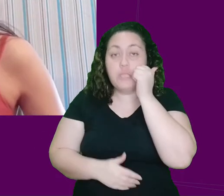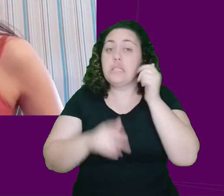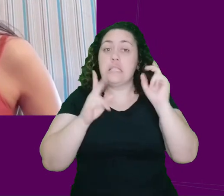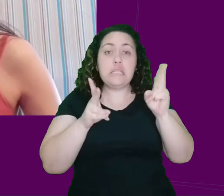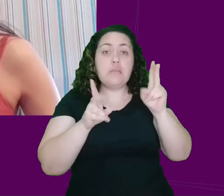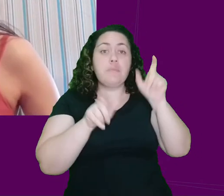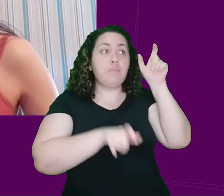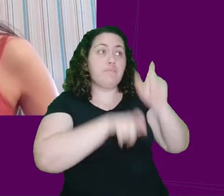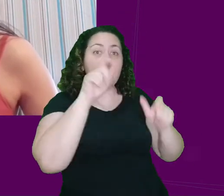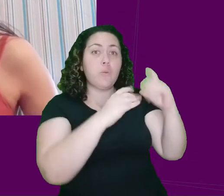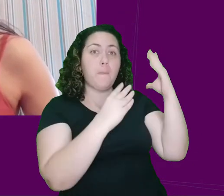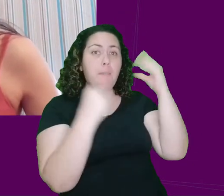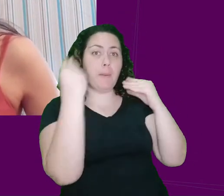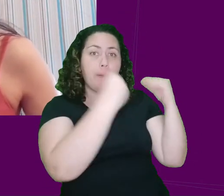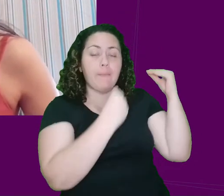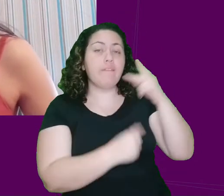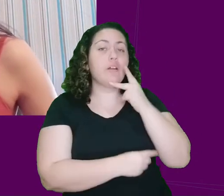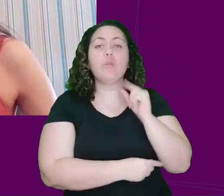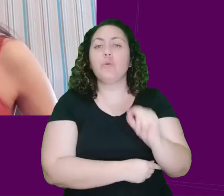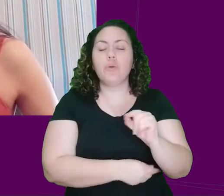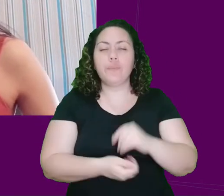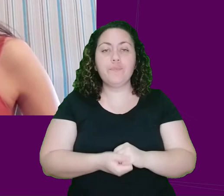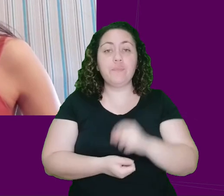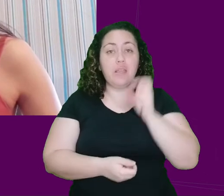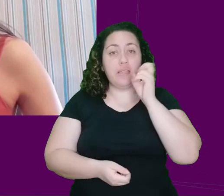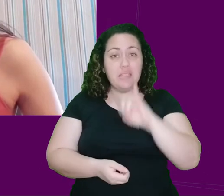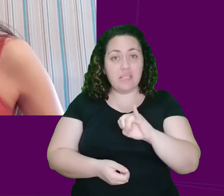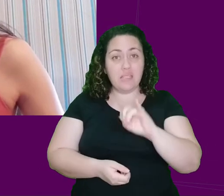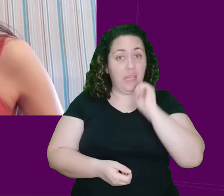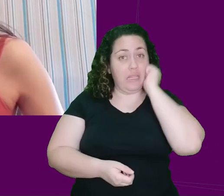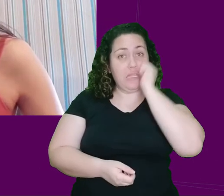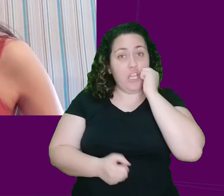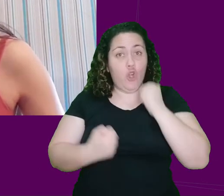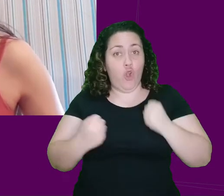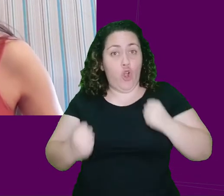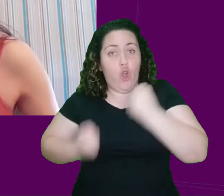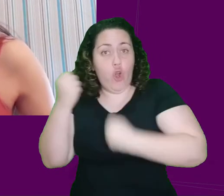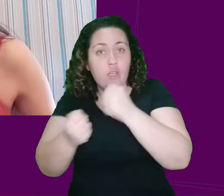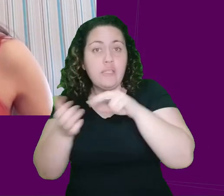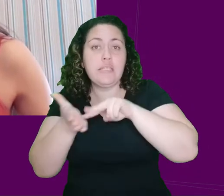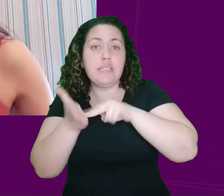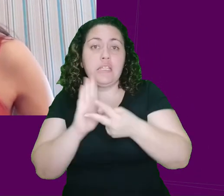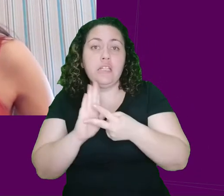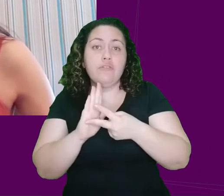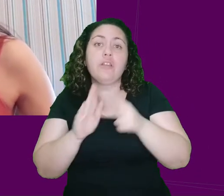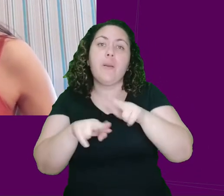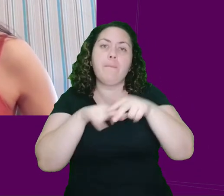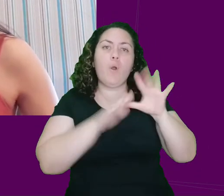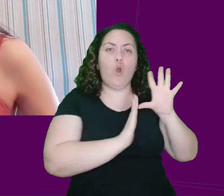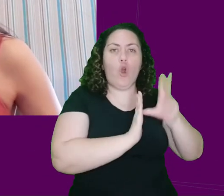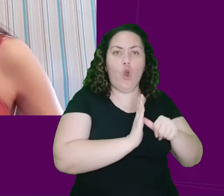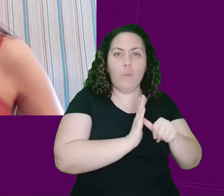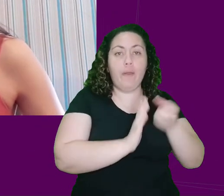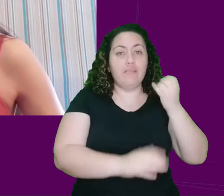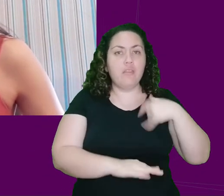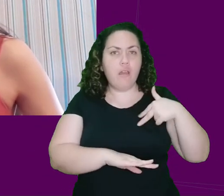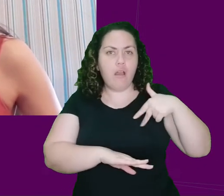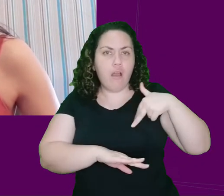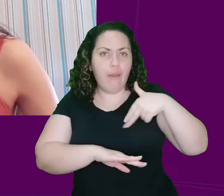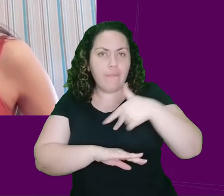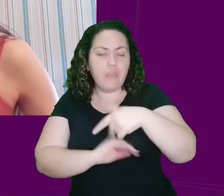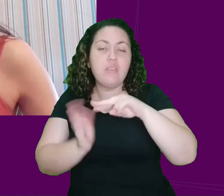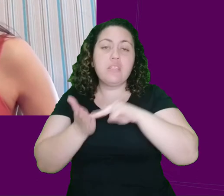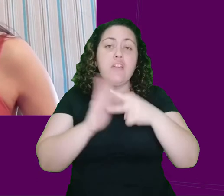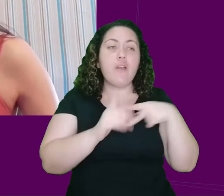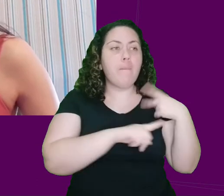Ela ouvia, ela sempre ouvia as pessoas dizendo que, se um negro corria, ele tinha acabado de roubar. Se caminhava devagar,